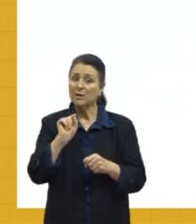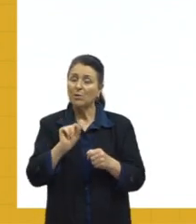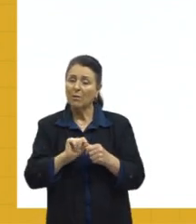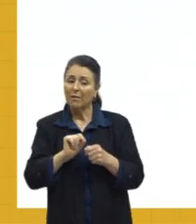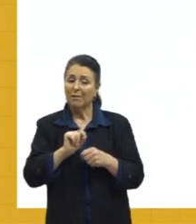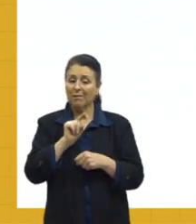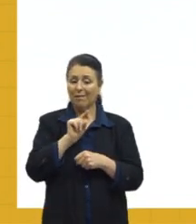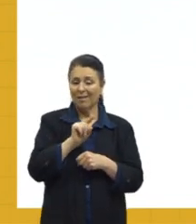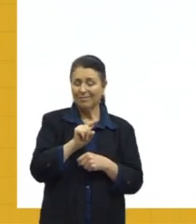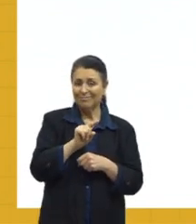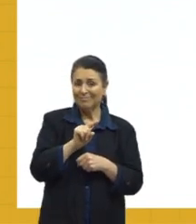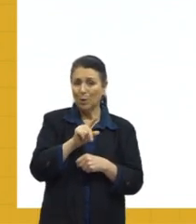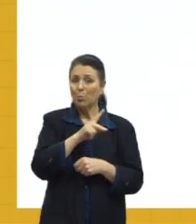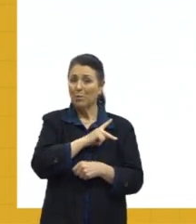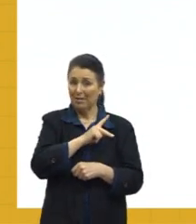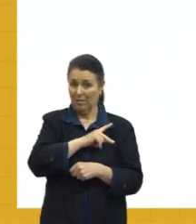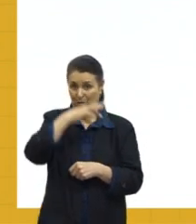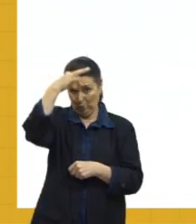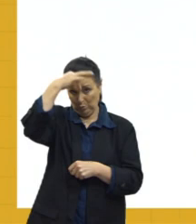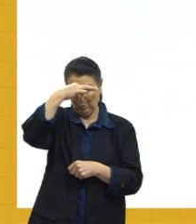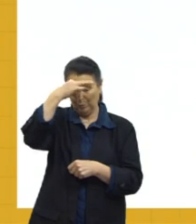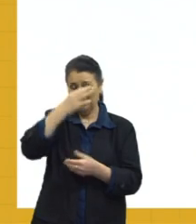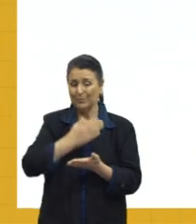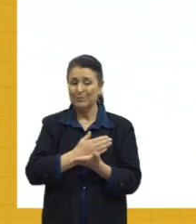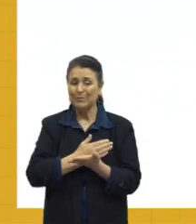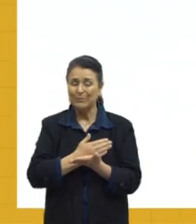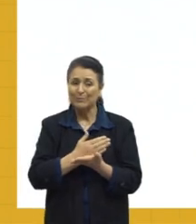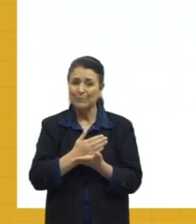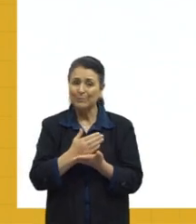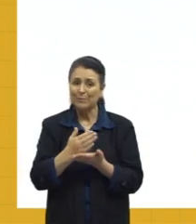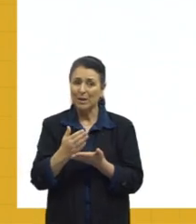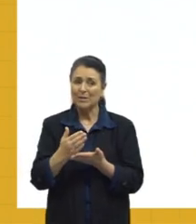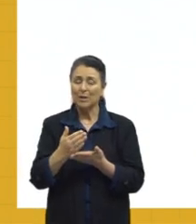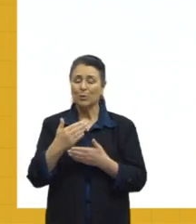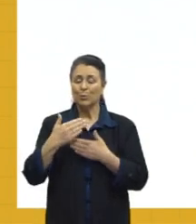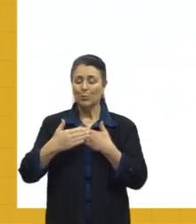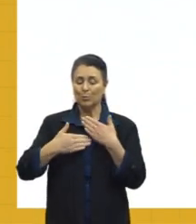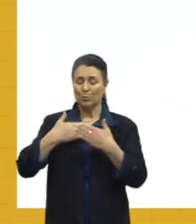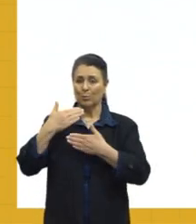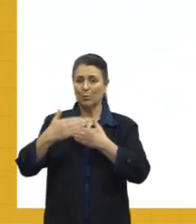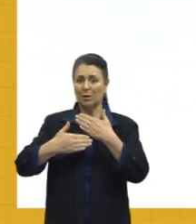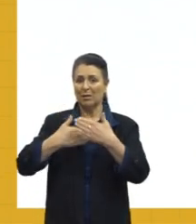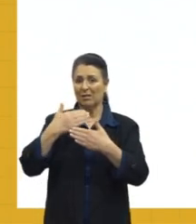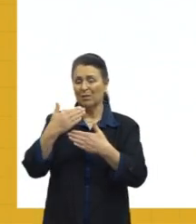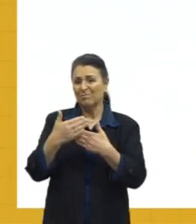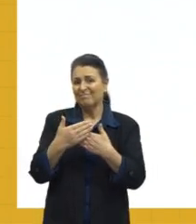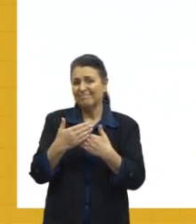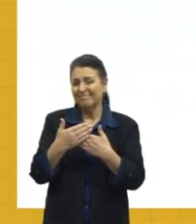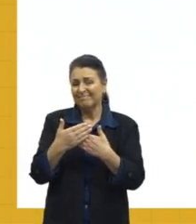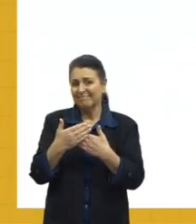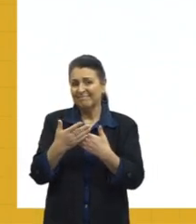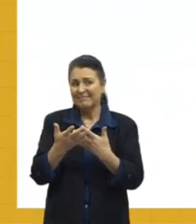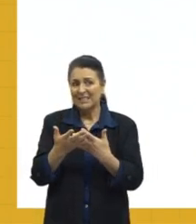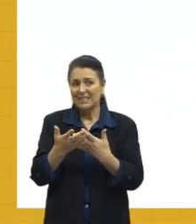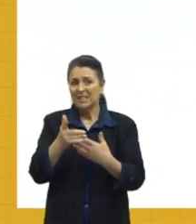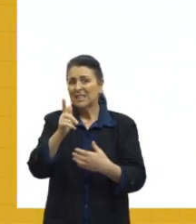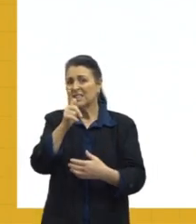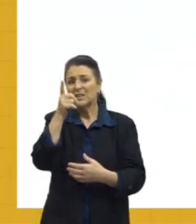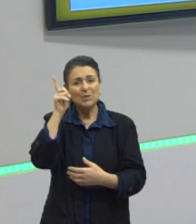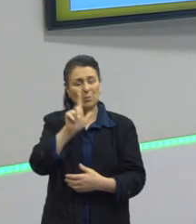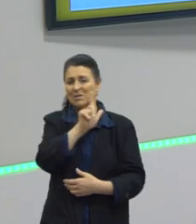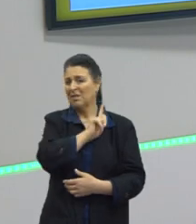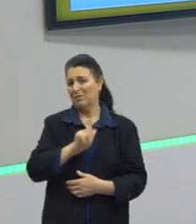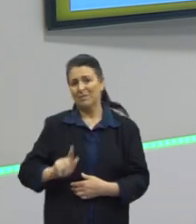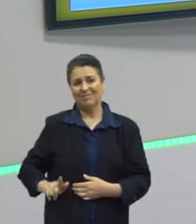entre, vamos dizer assim, em processo de desgoverno. Ele não vai conseguir